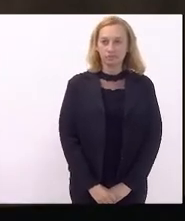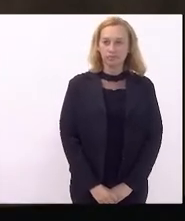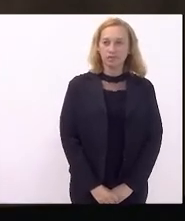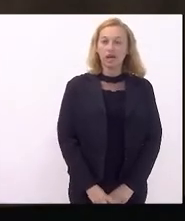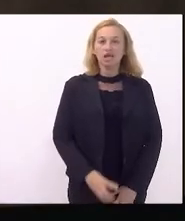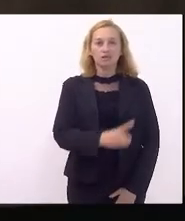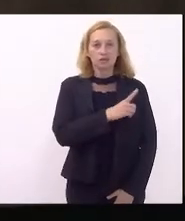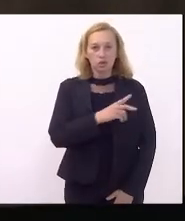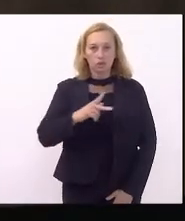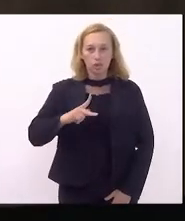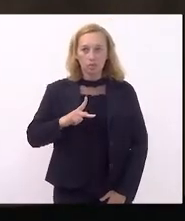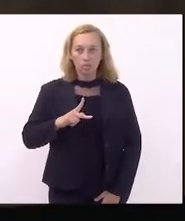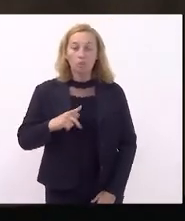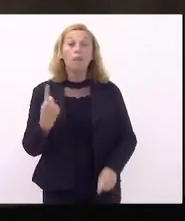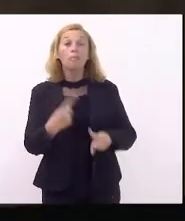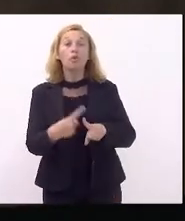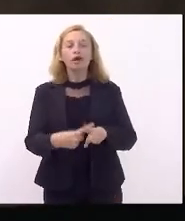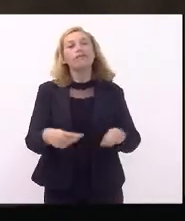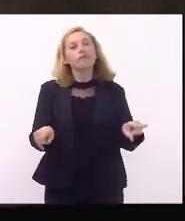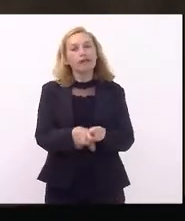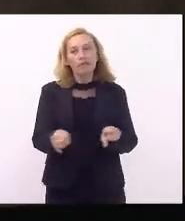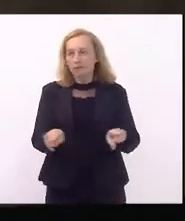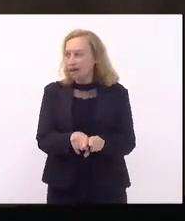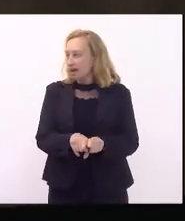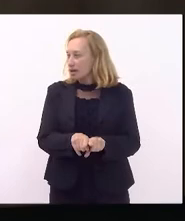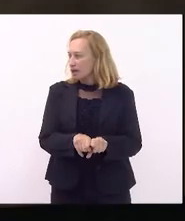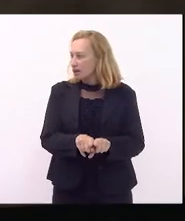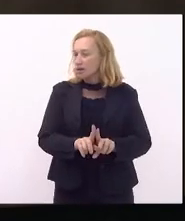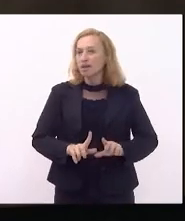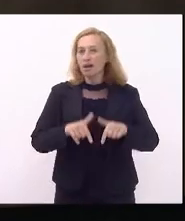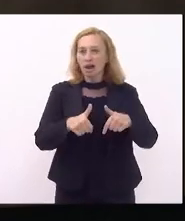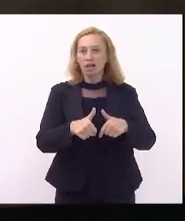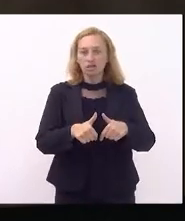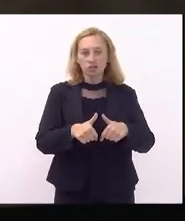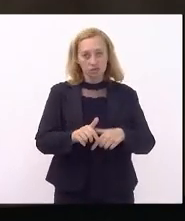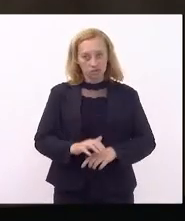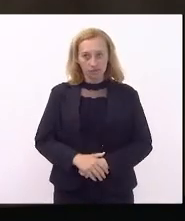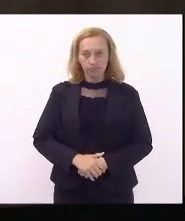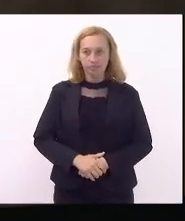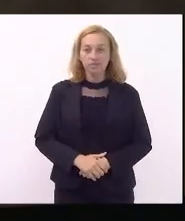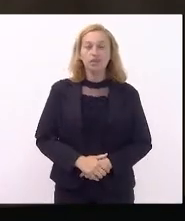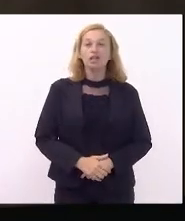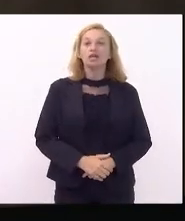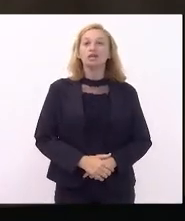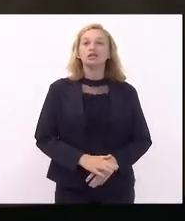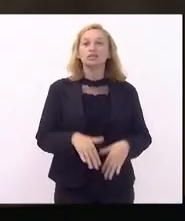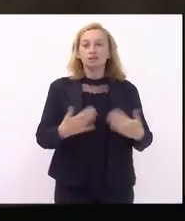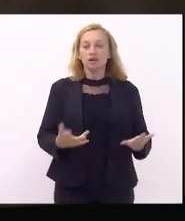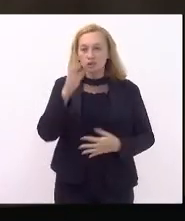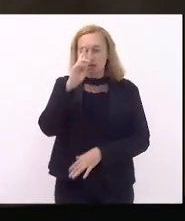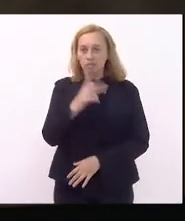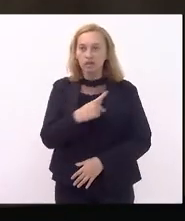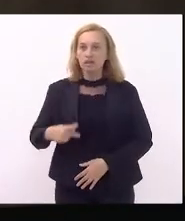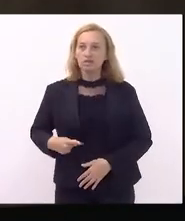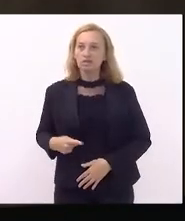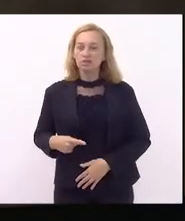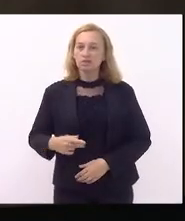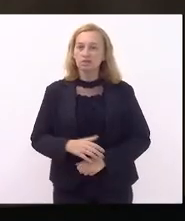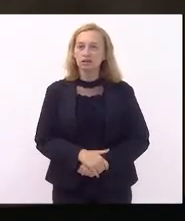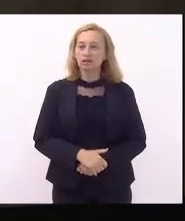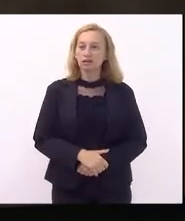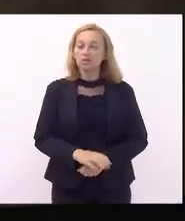Defensoria, porque ela também atua nessa Câmara. Assim pôs, senhor presidente, o parecer é pela